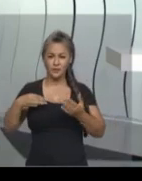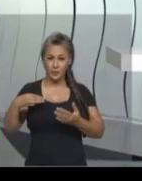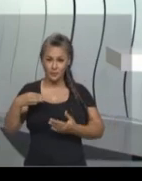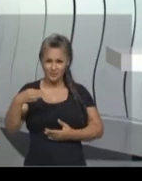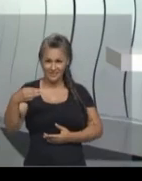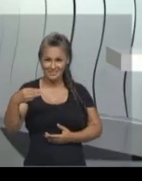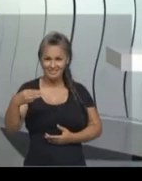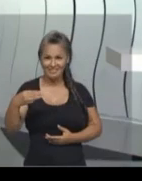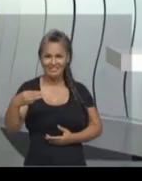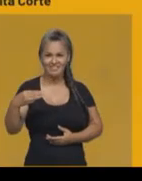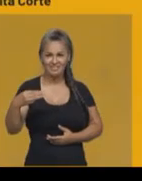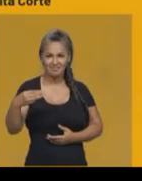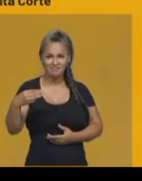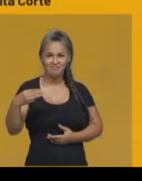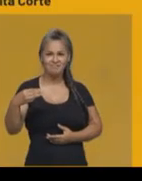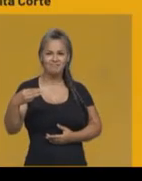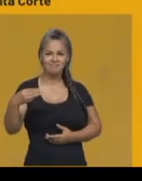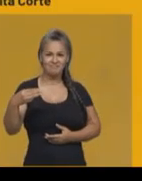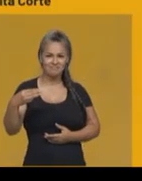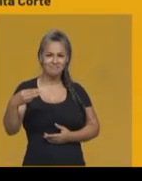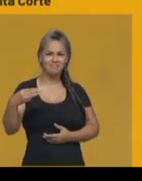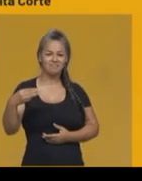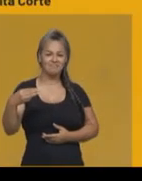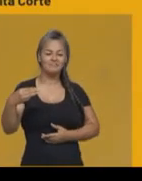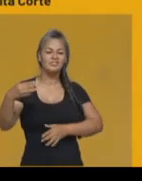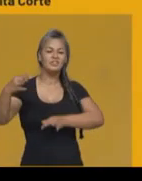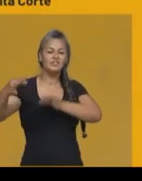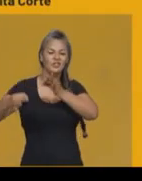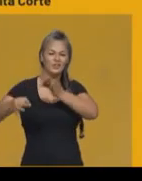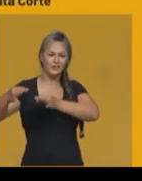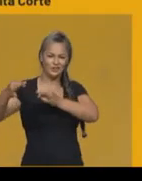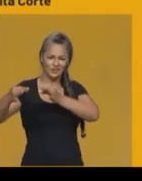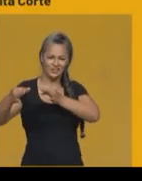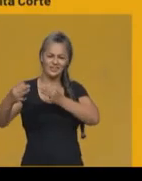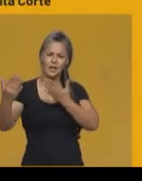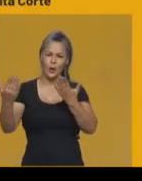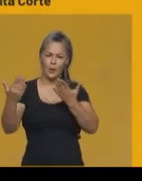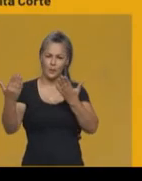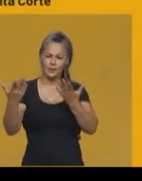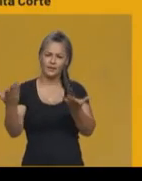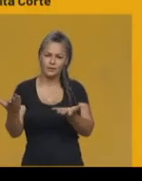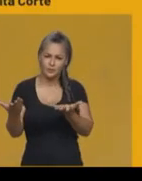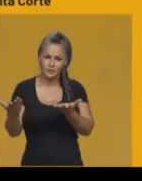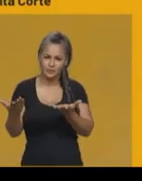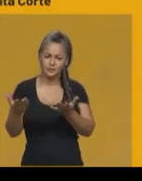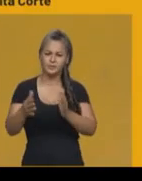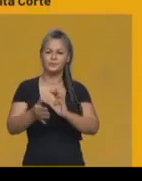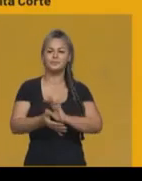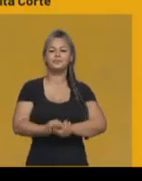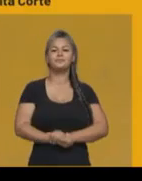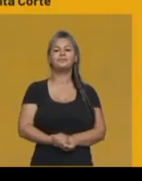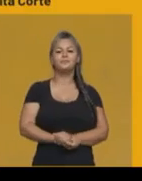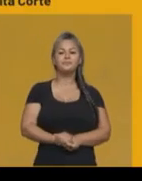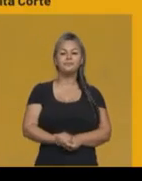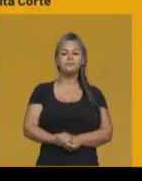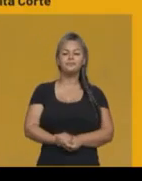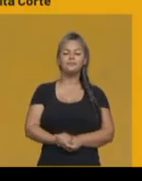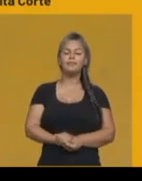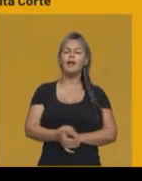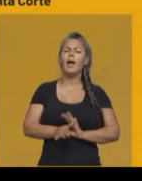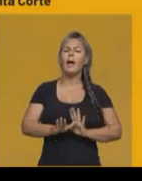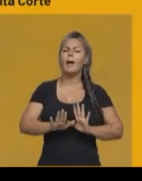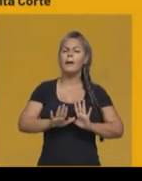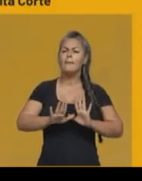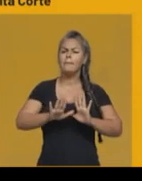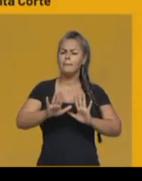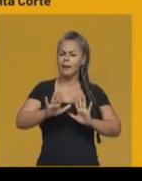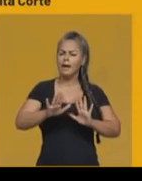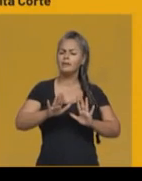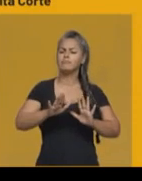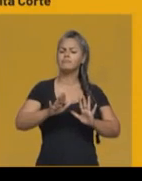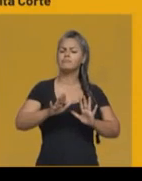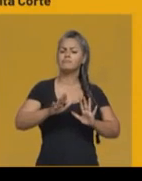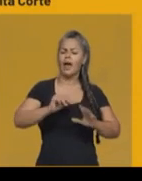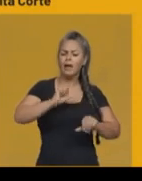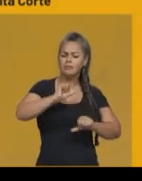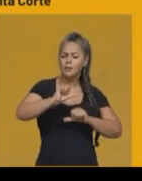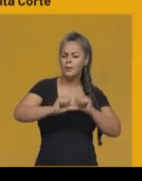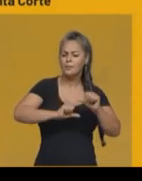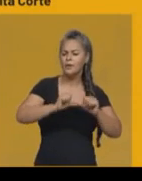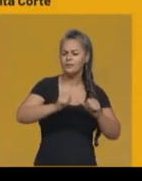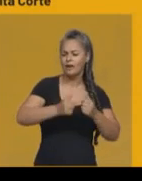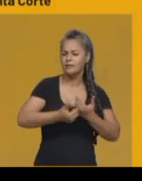Além disso tudo, a permanência da Família Real Portuguesa no Rio de Janeiro trouxe inúmeras